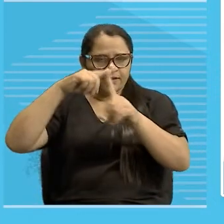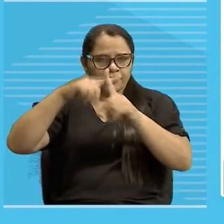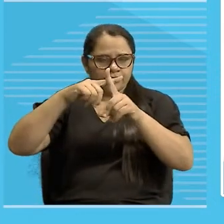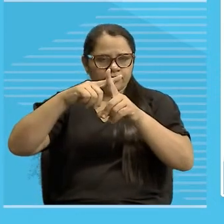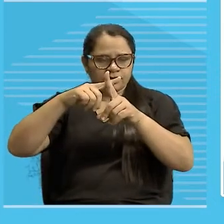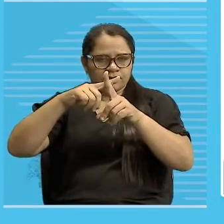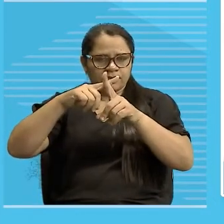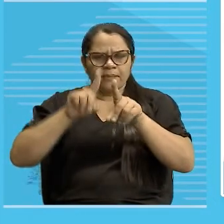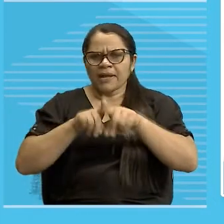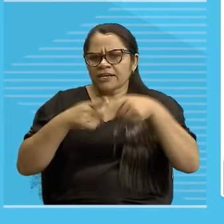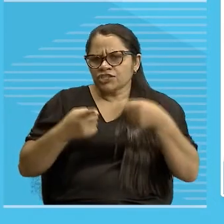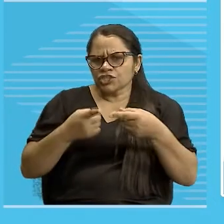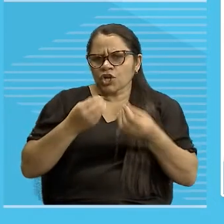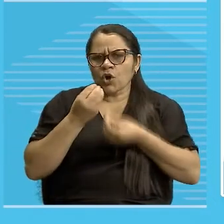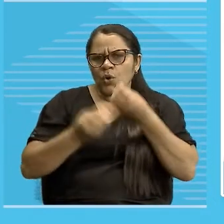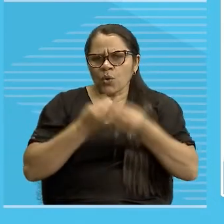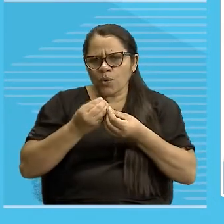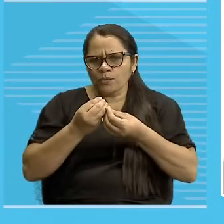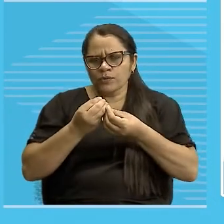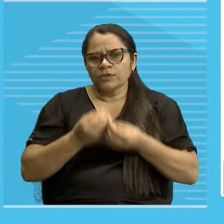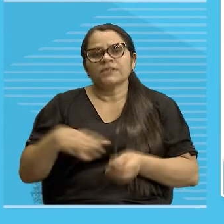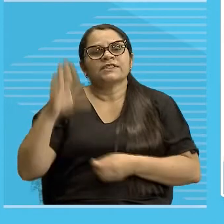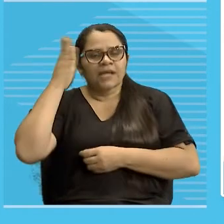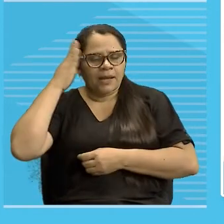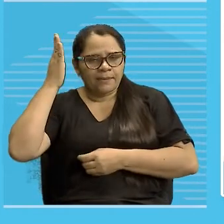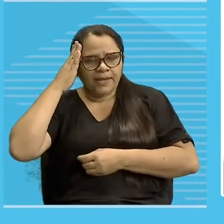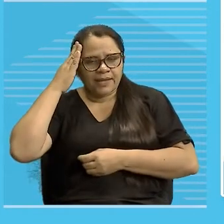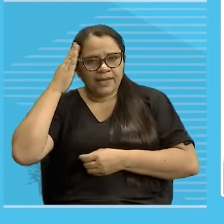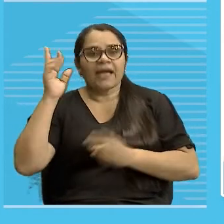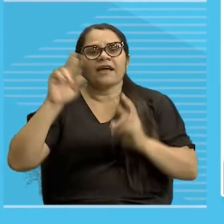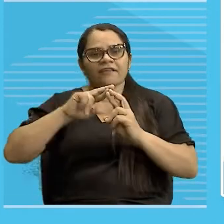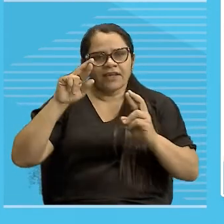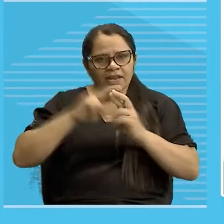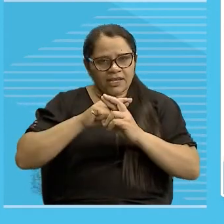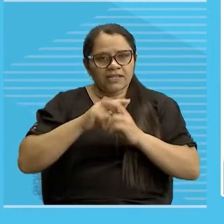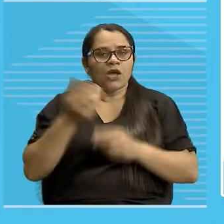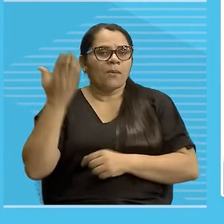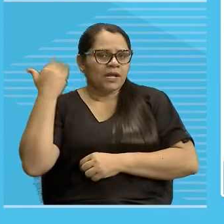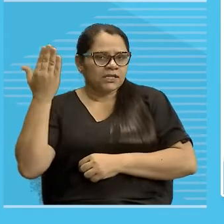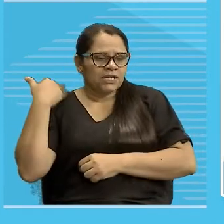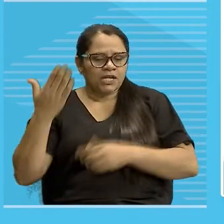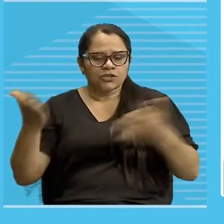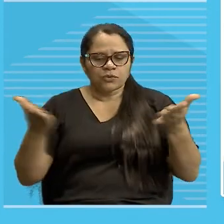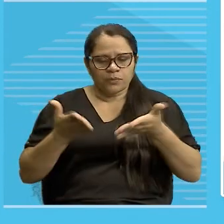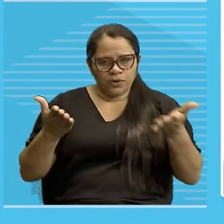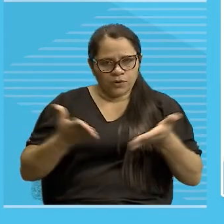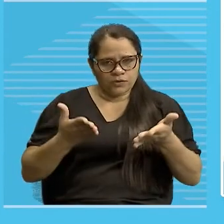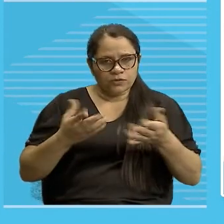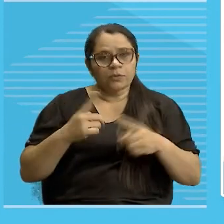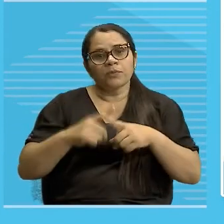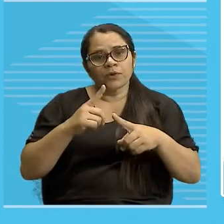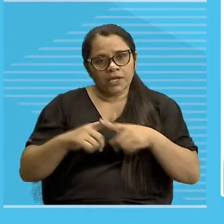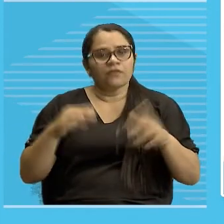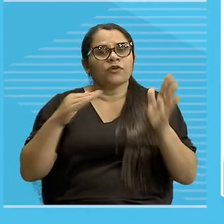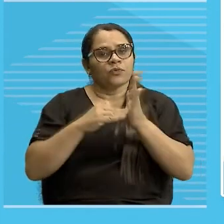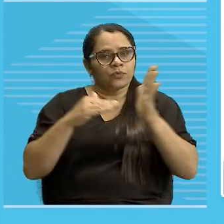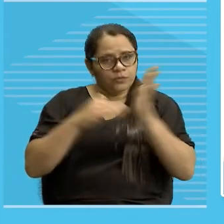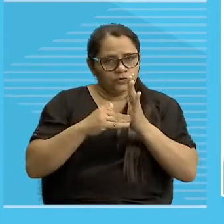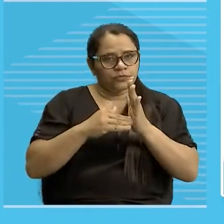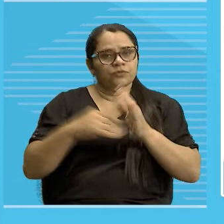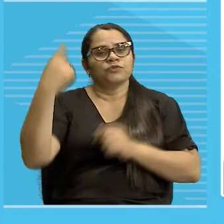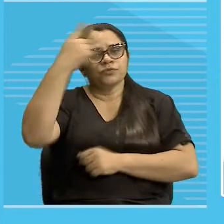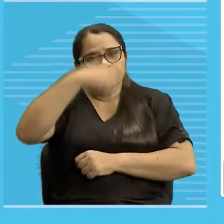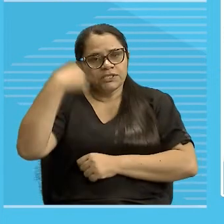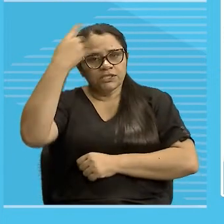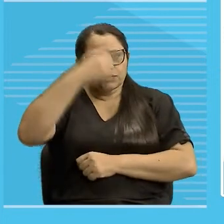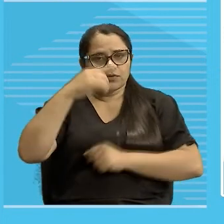passado próximo? Porque eu tô vendo o verbo fui, pretérito, ou seja, foi o último domingo mencionado, tá bom?